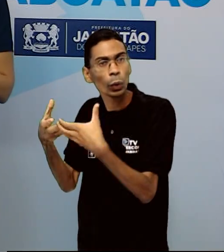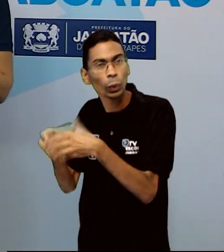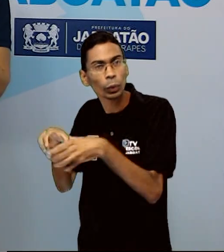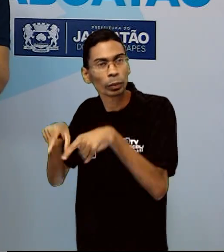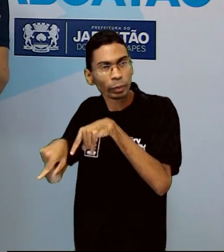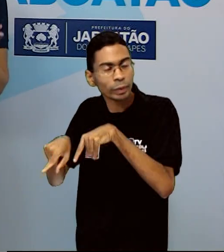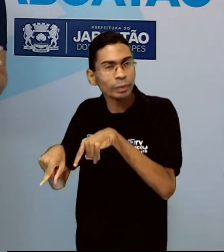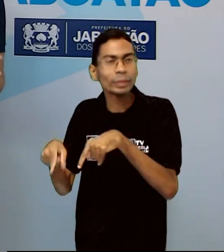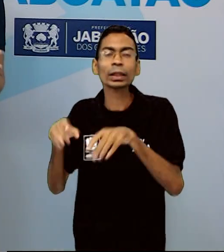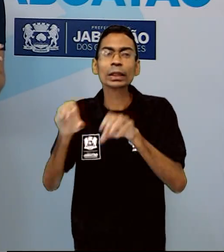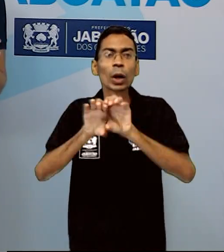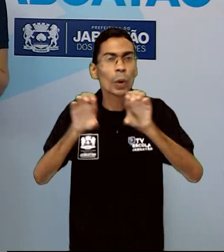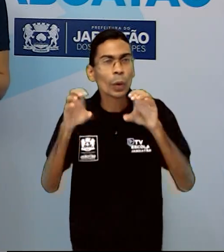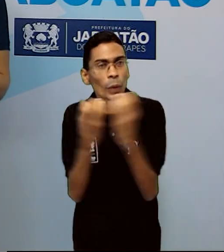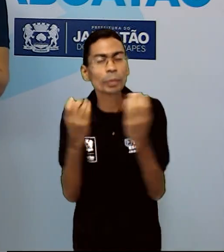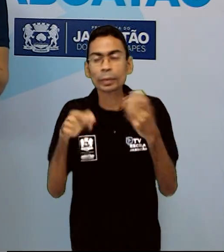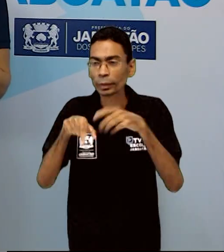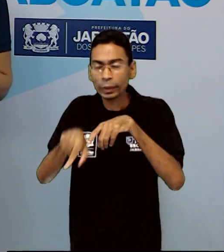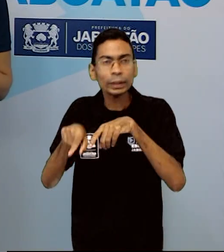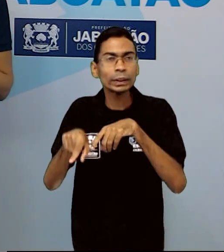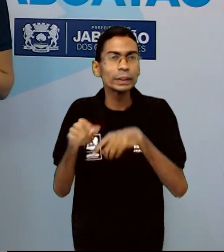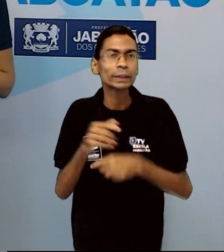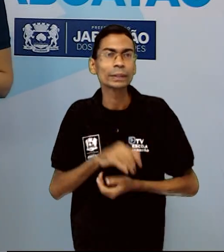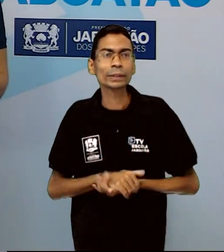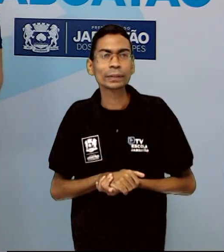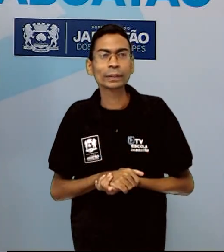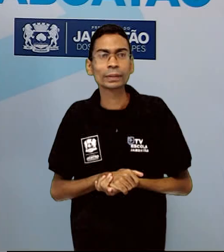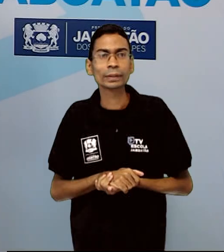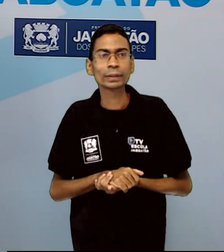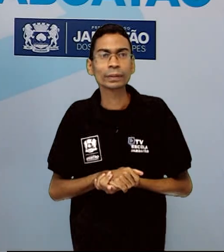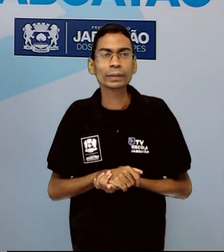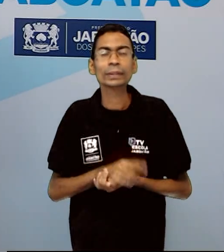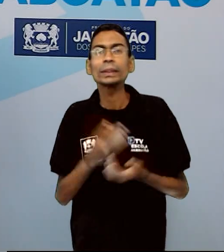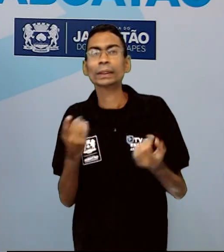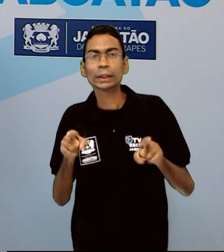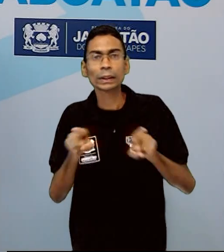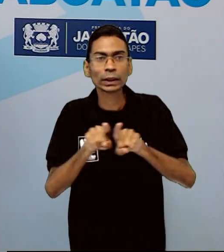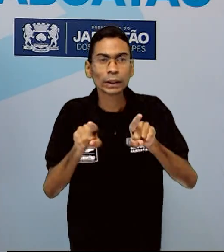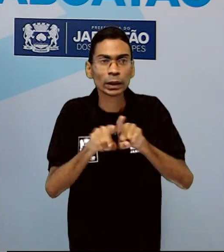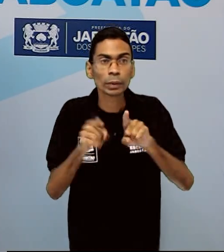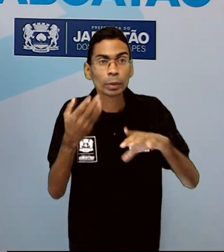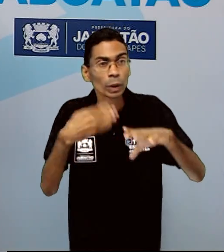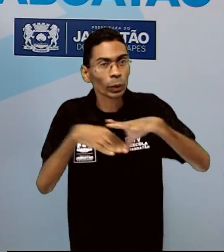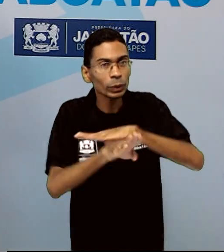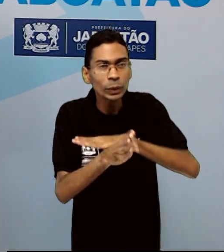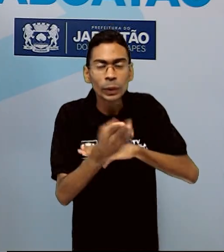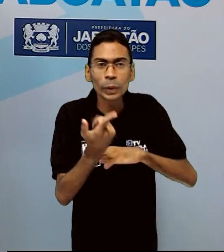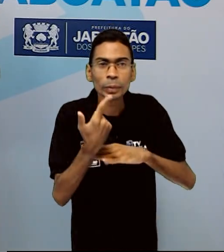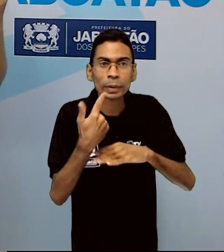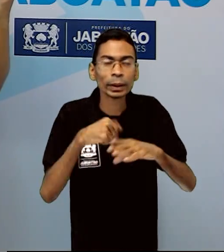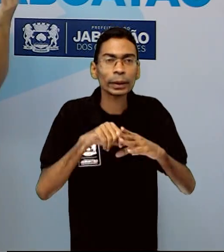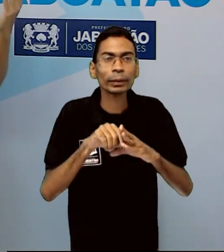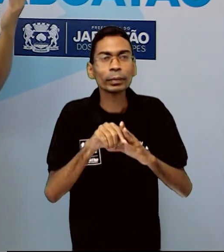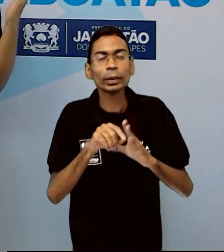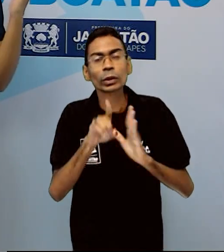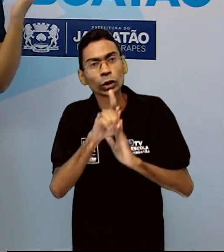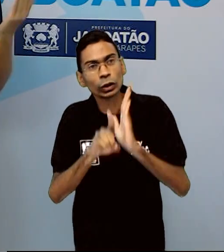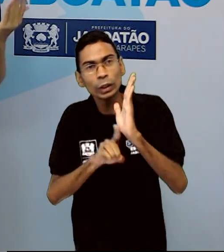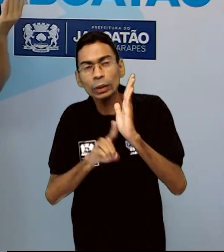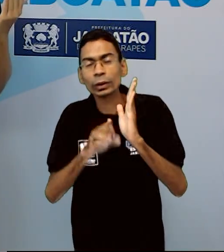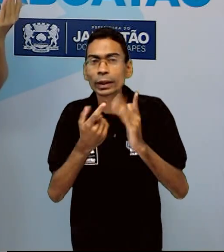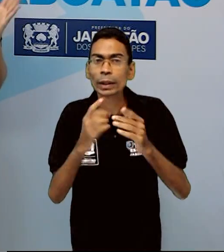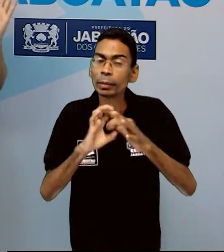imposta por lei, pela moral, pelos usos e costumes, ou simplesmente pela própria